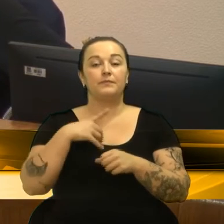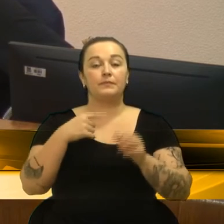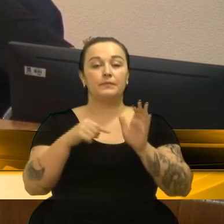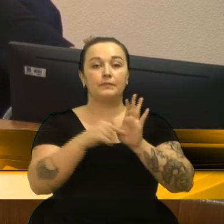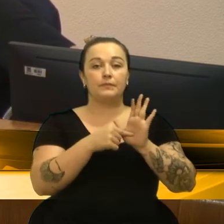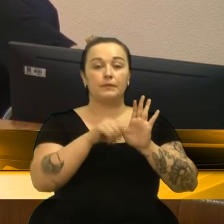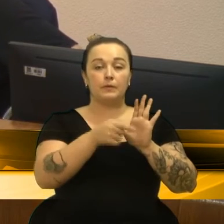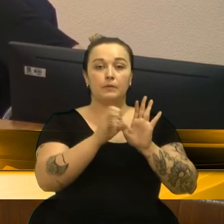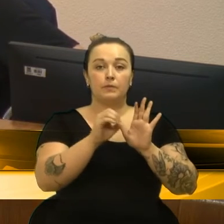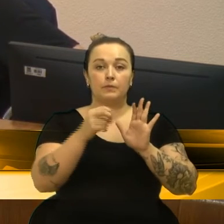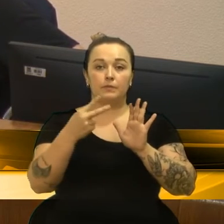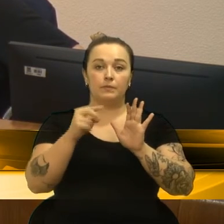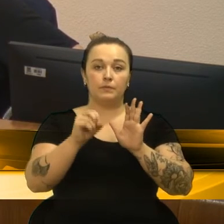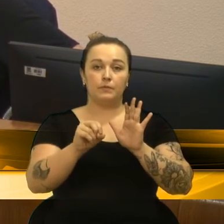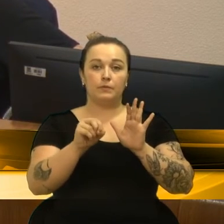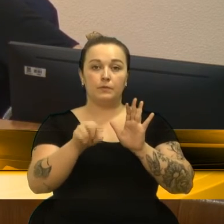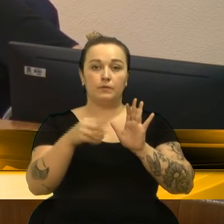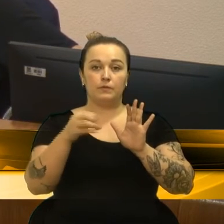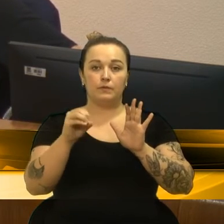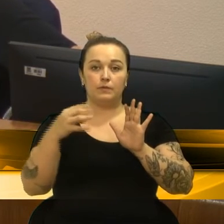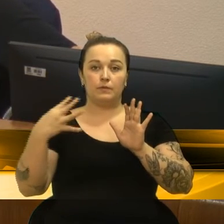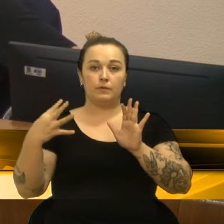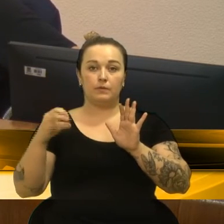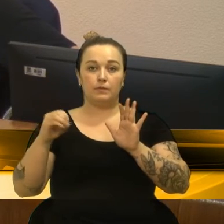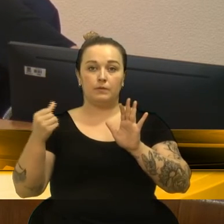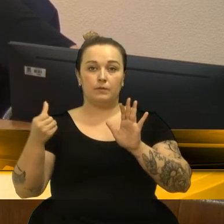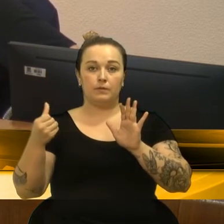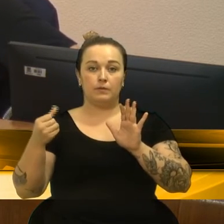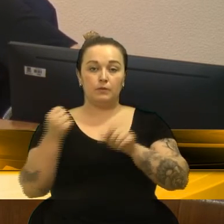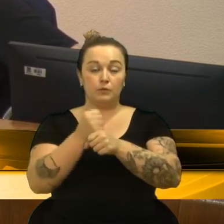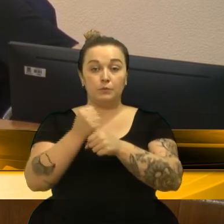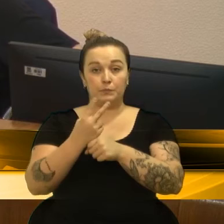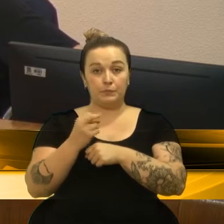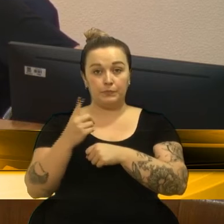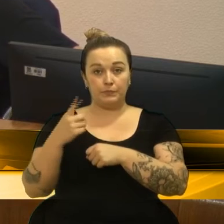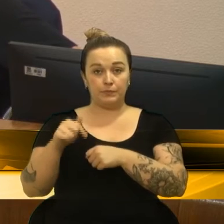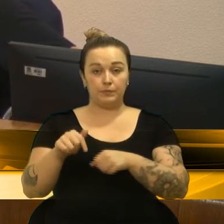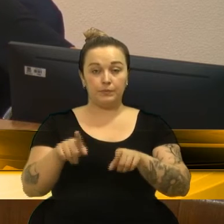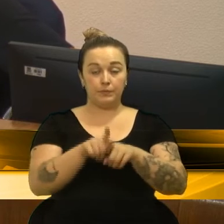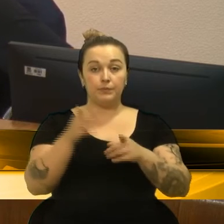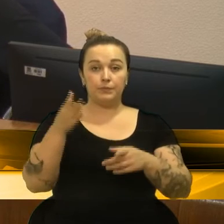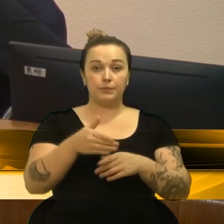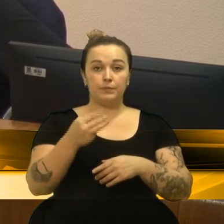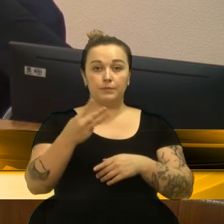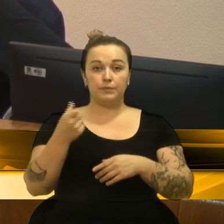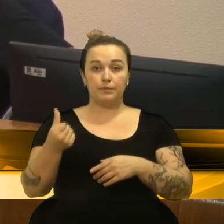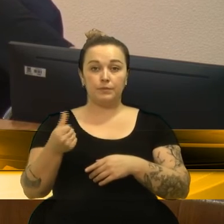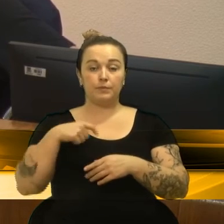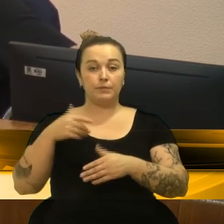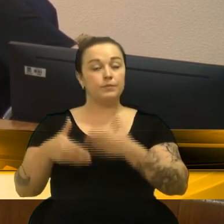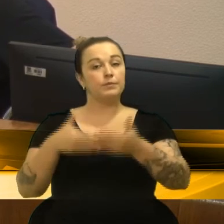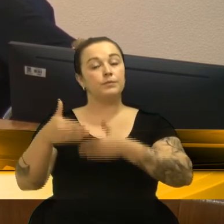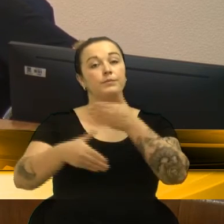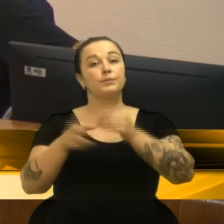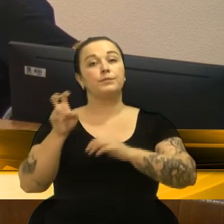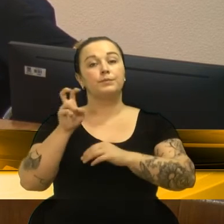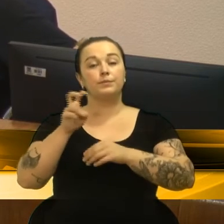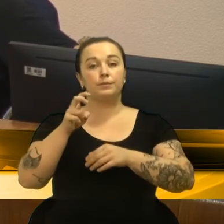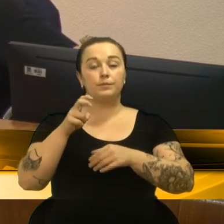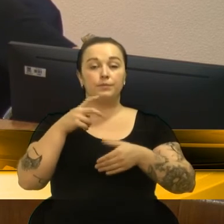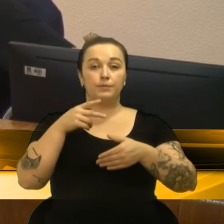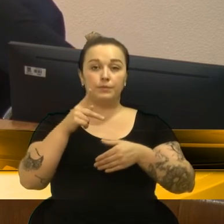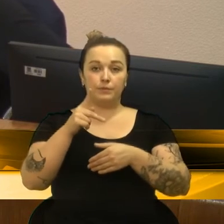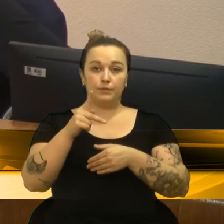.002.00406, barra 2018, traço 36, em tramitação na 5ª Promotoria de Justiça